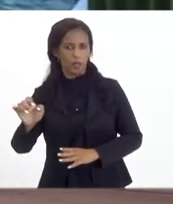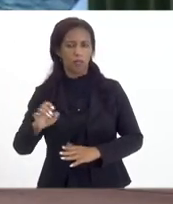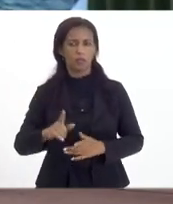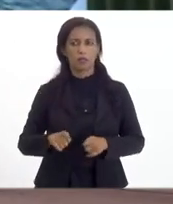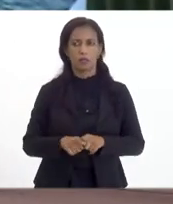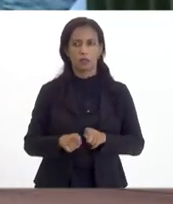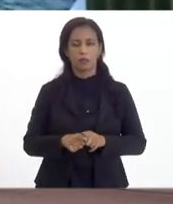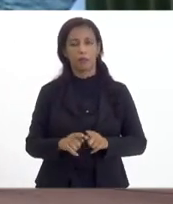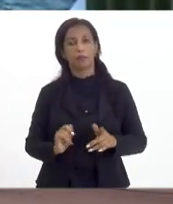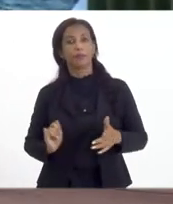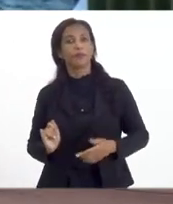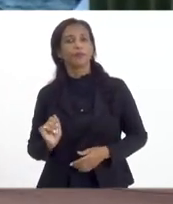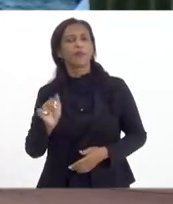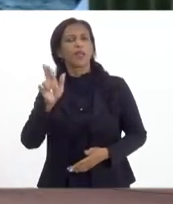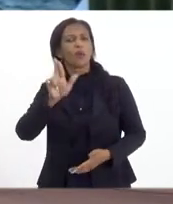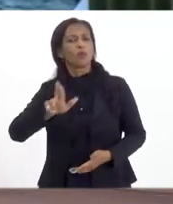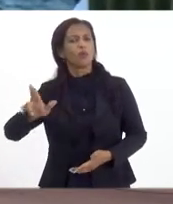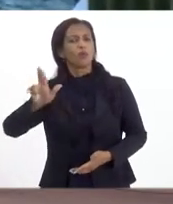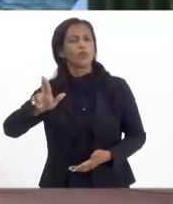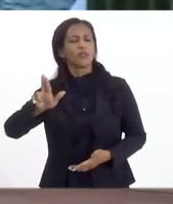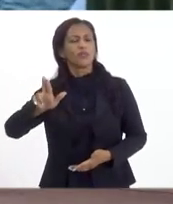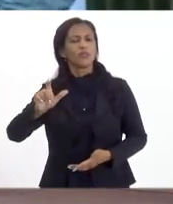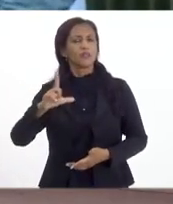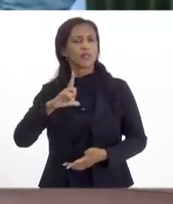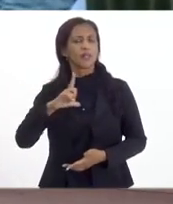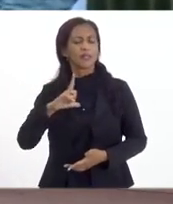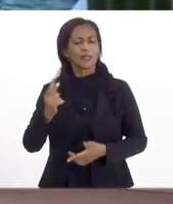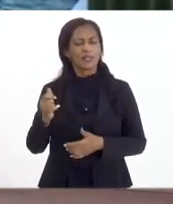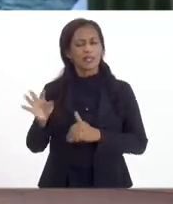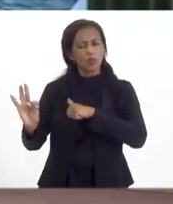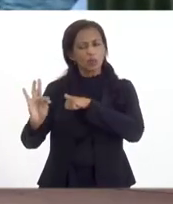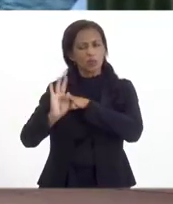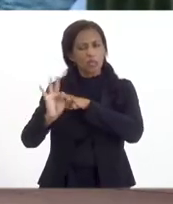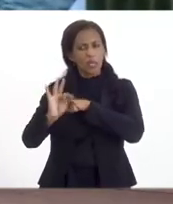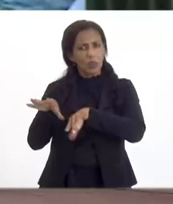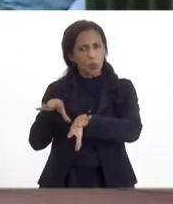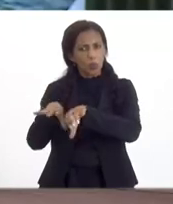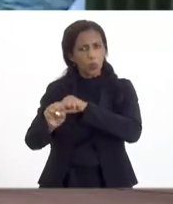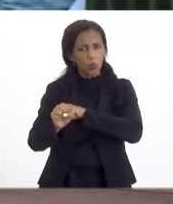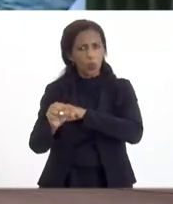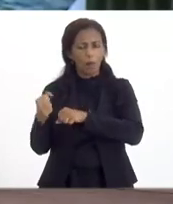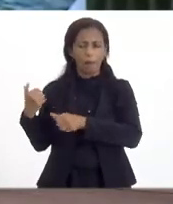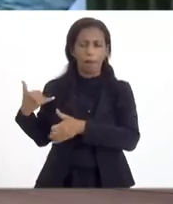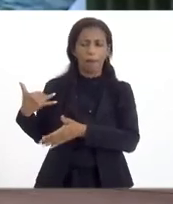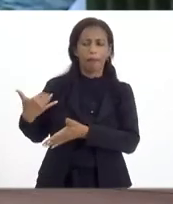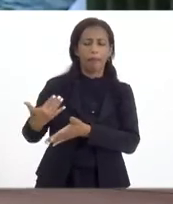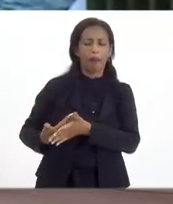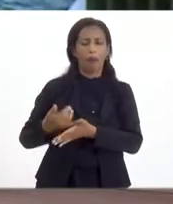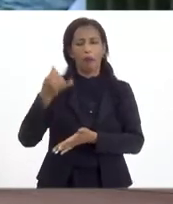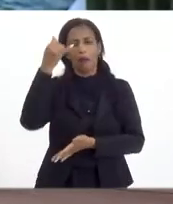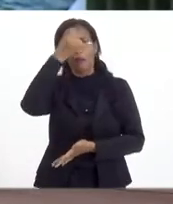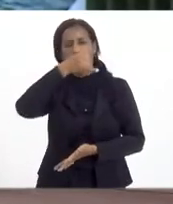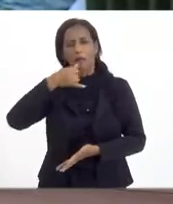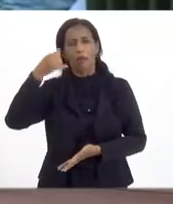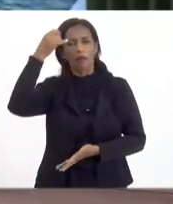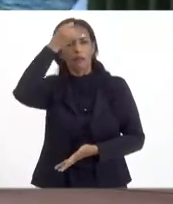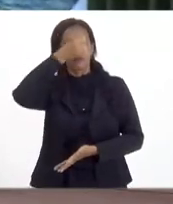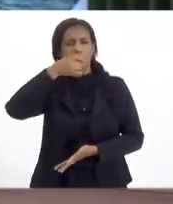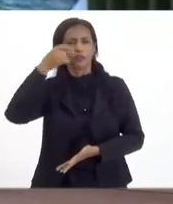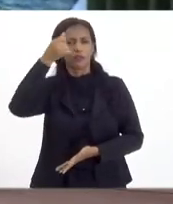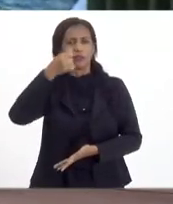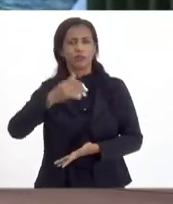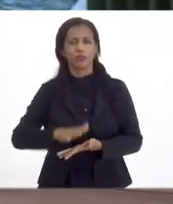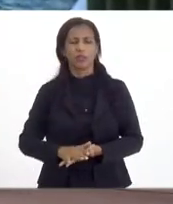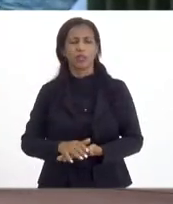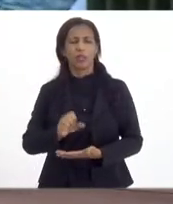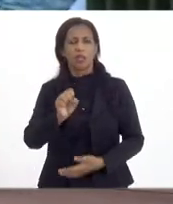O Instituto, ele tem formação, desde a formação técnica, vinda da antiga institucionalidade que